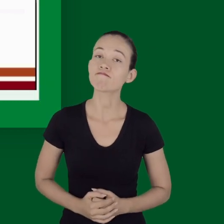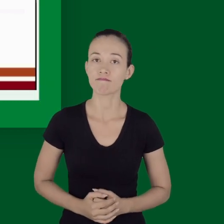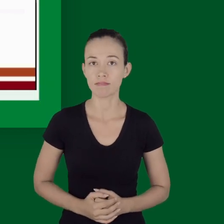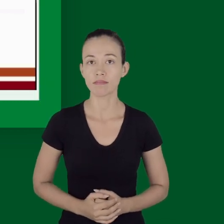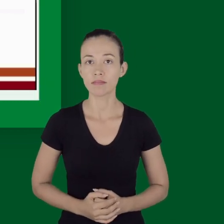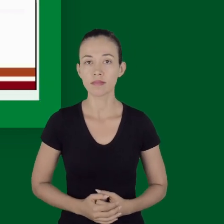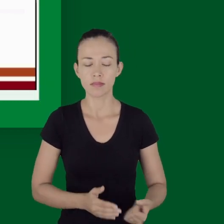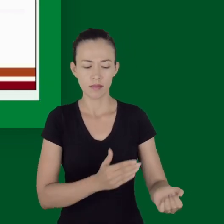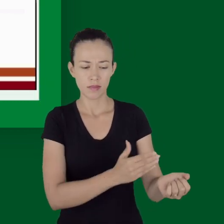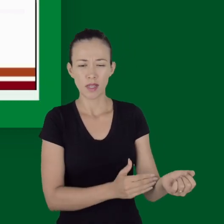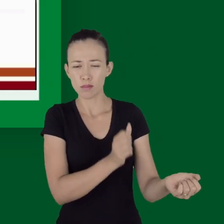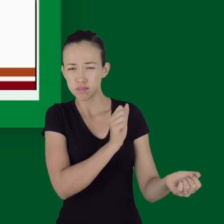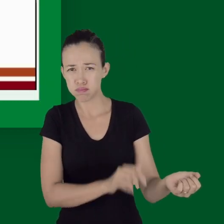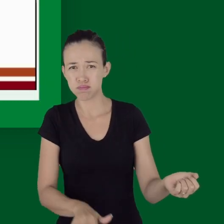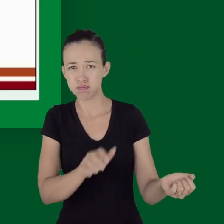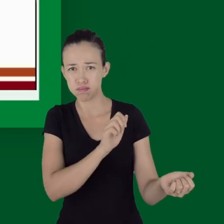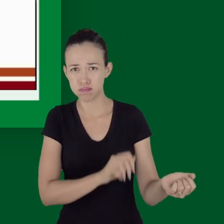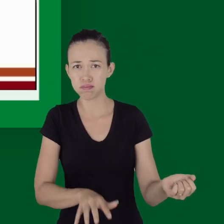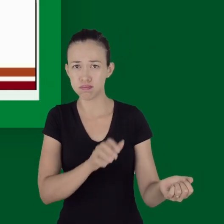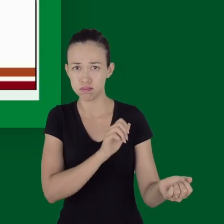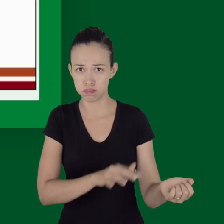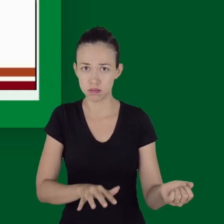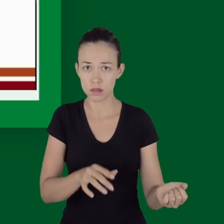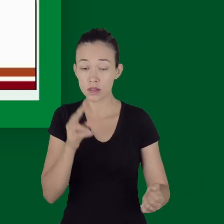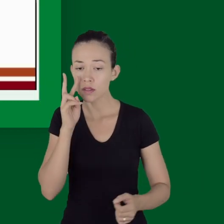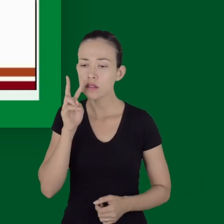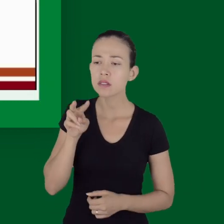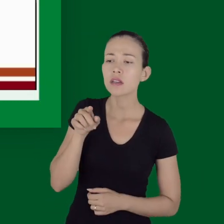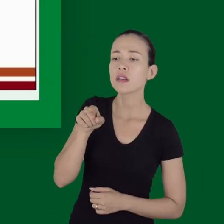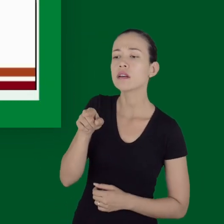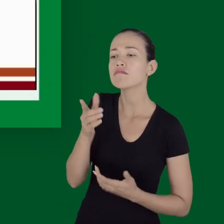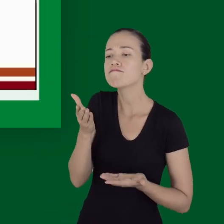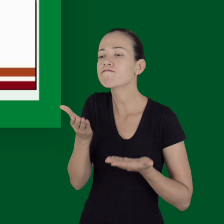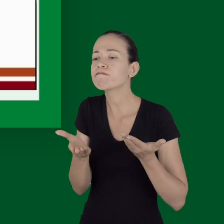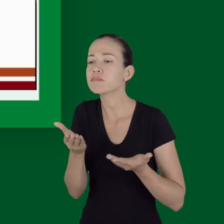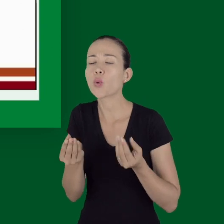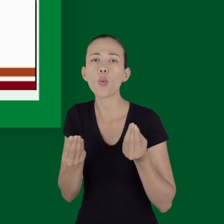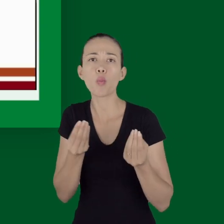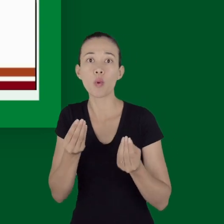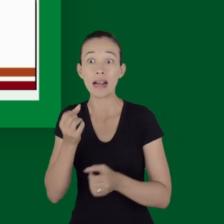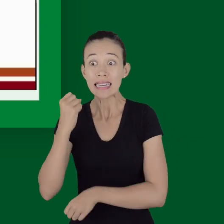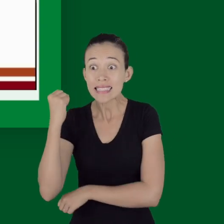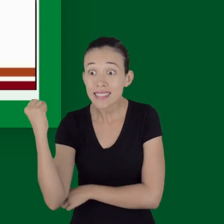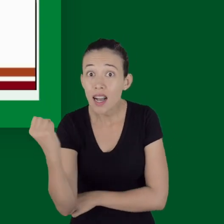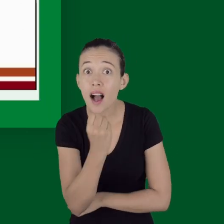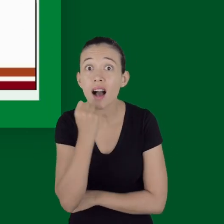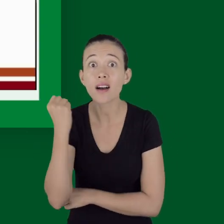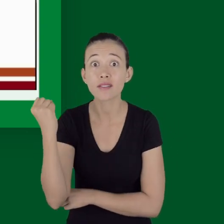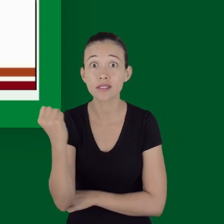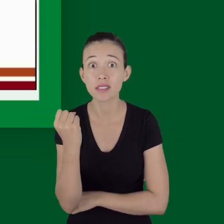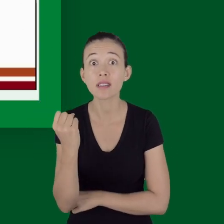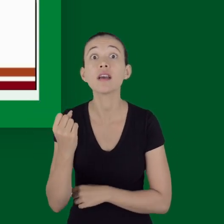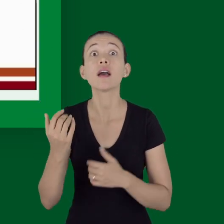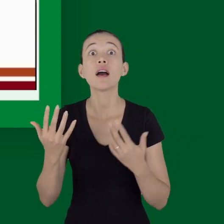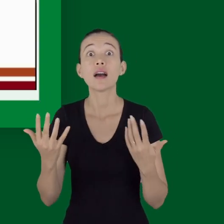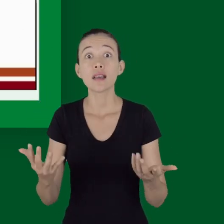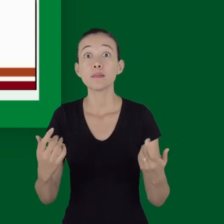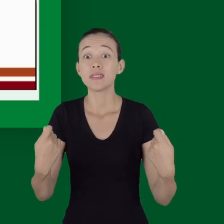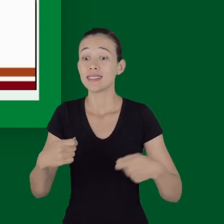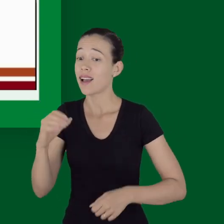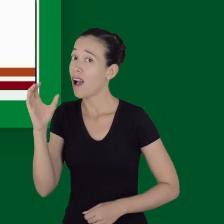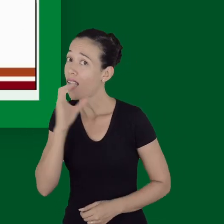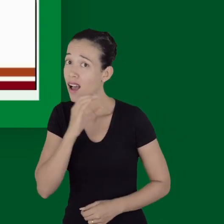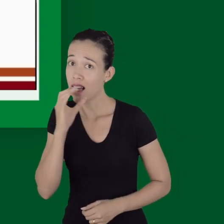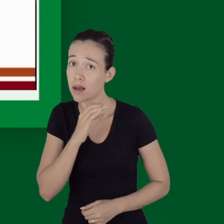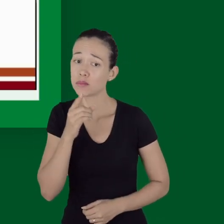O controle da hemorragia, então. Se a hemorragia, ela for definida como potencialmente fatal, o